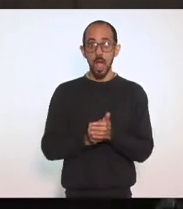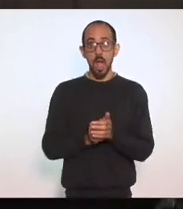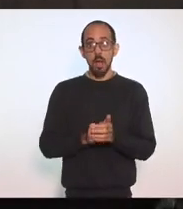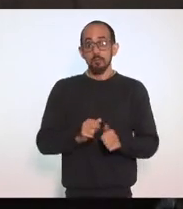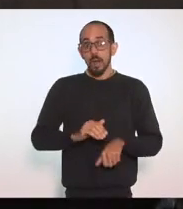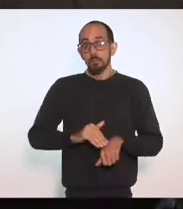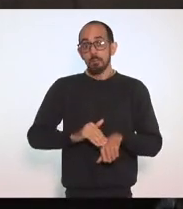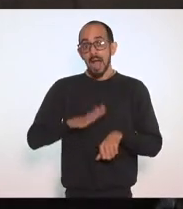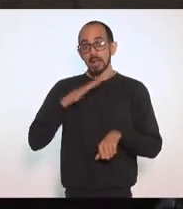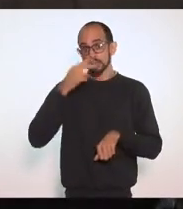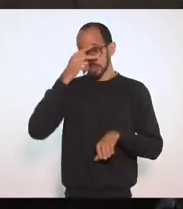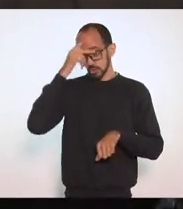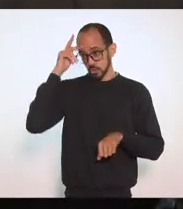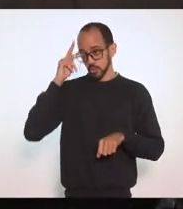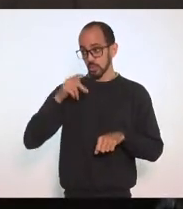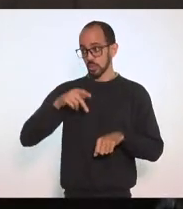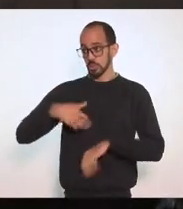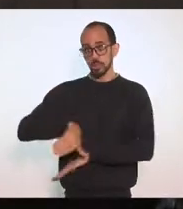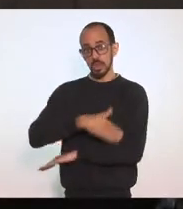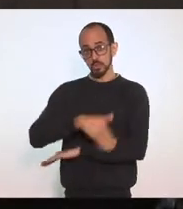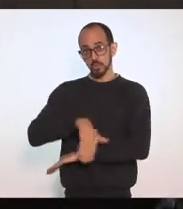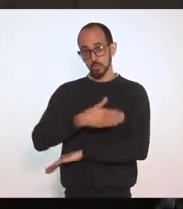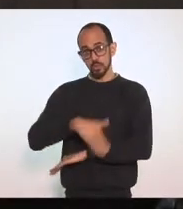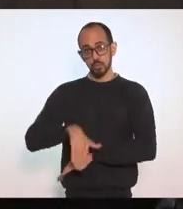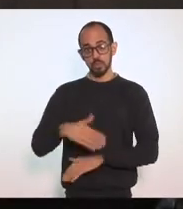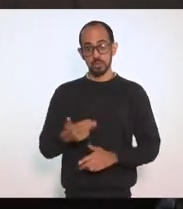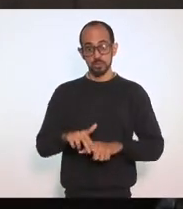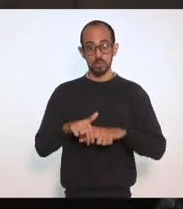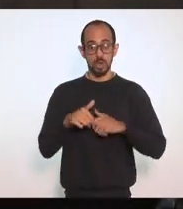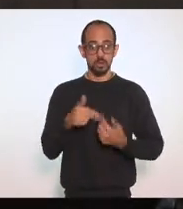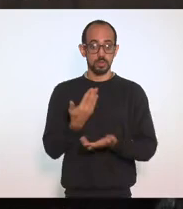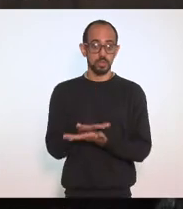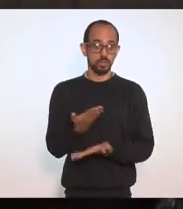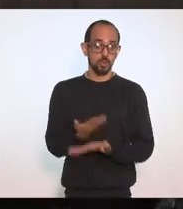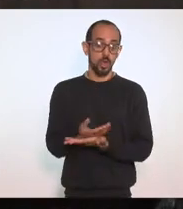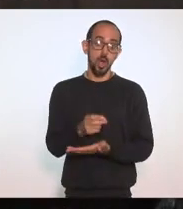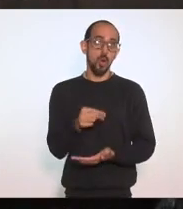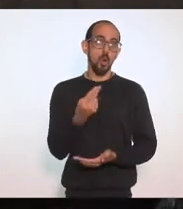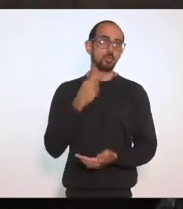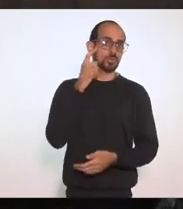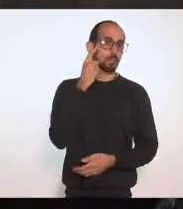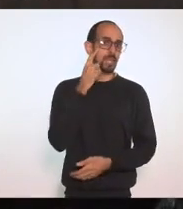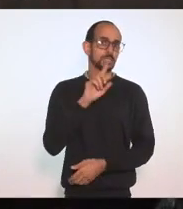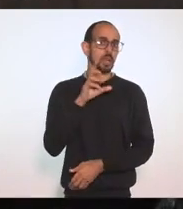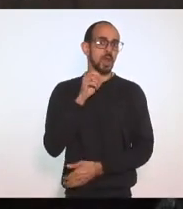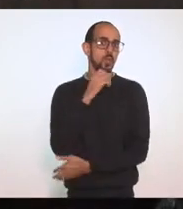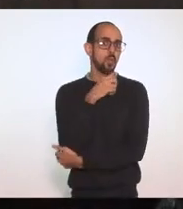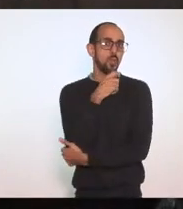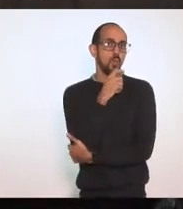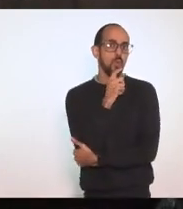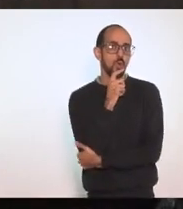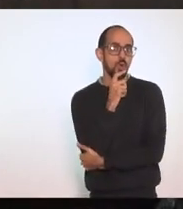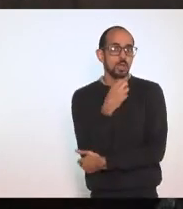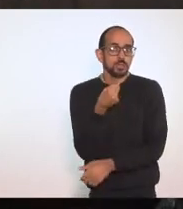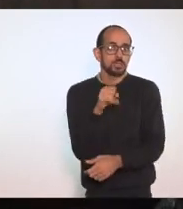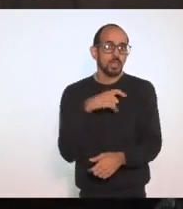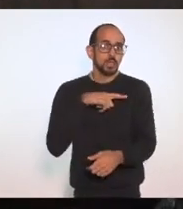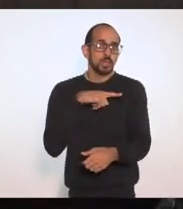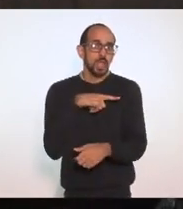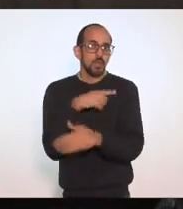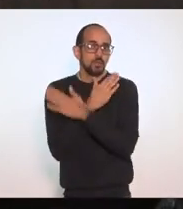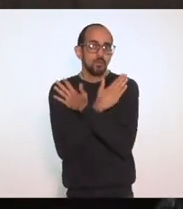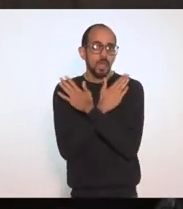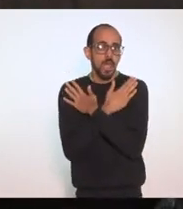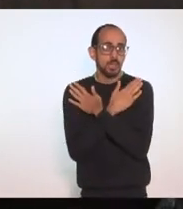ruas Em função Da dinâmica escolar Ou a gente Não acha E faz comentários Nós fazemos comentários Quando tem período De recesso escolar Ou de